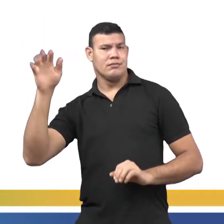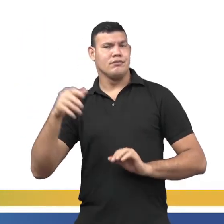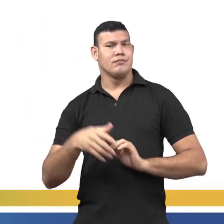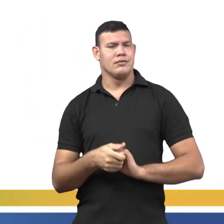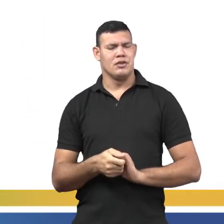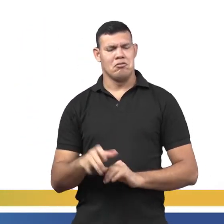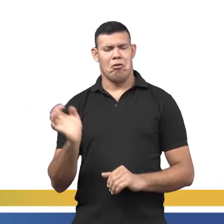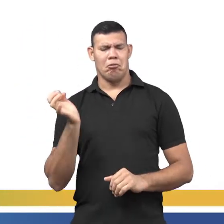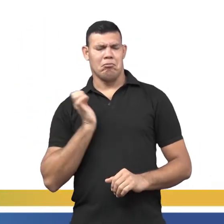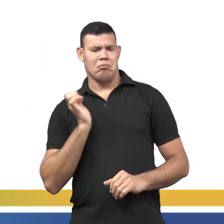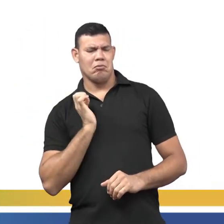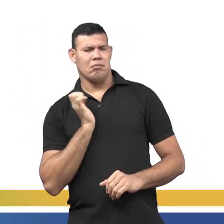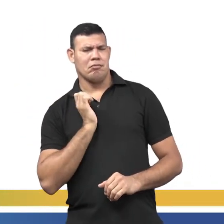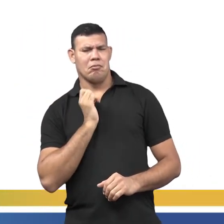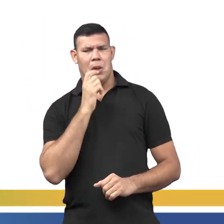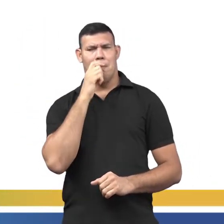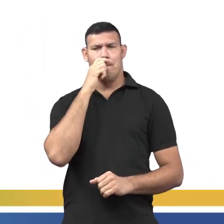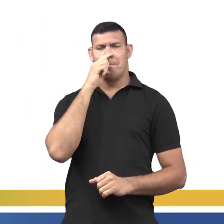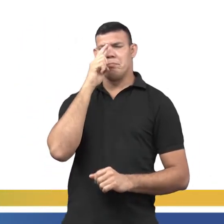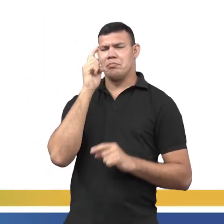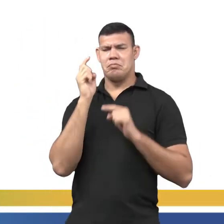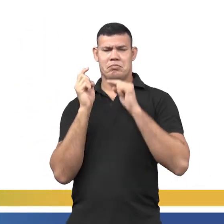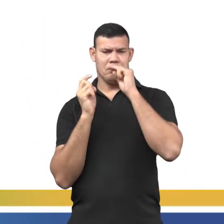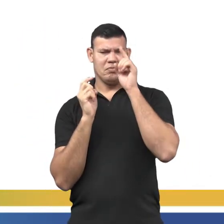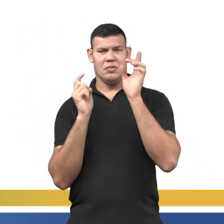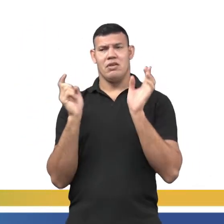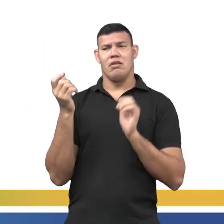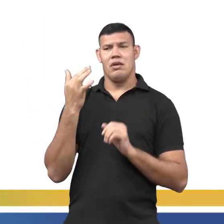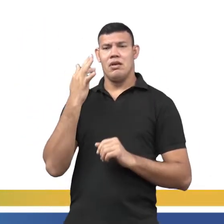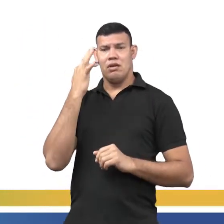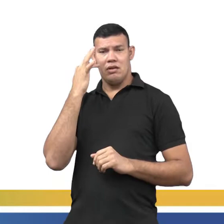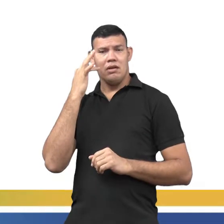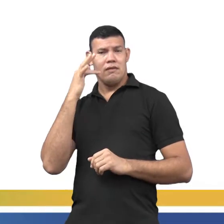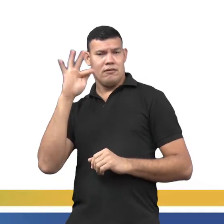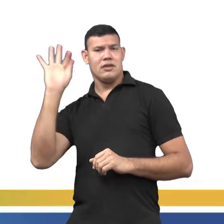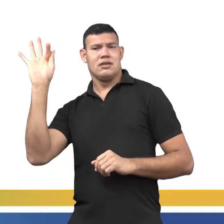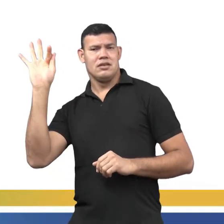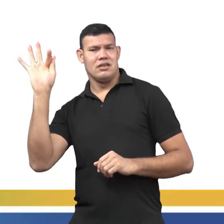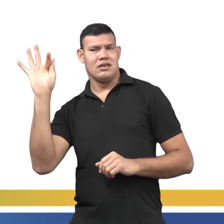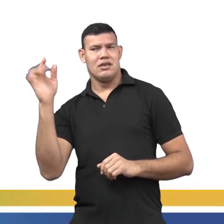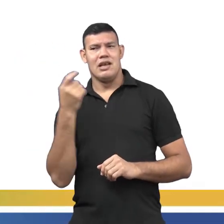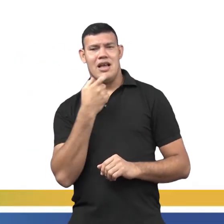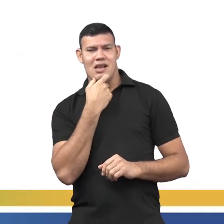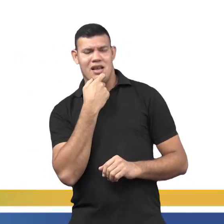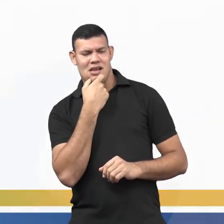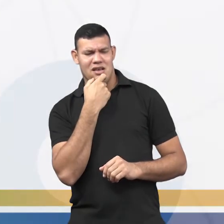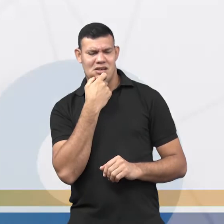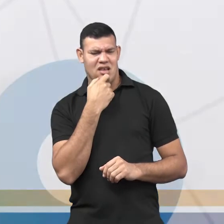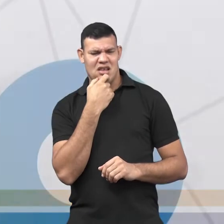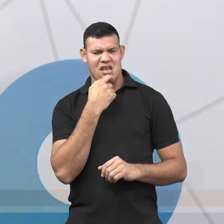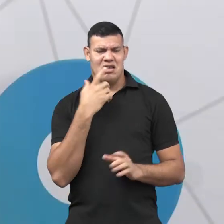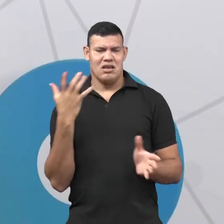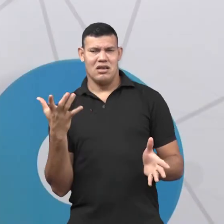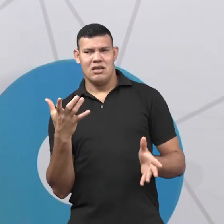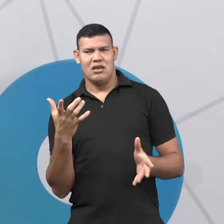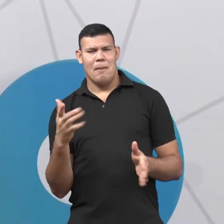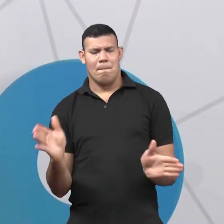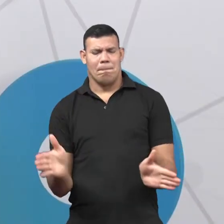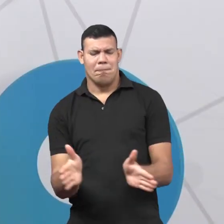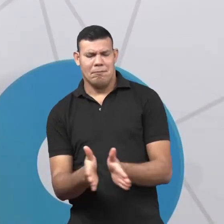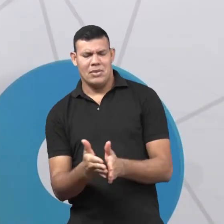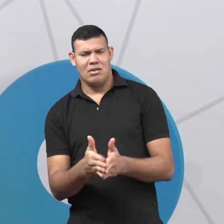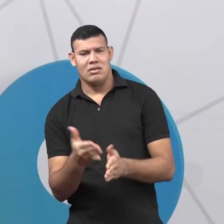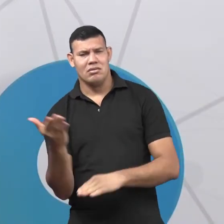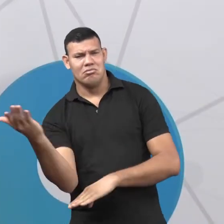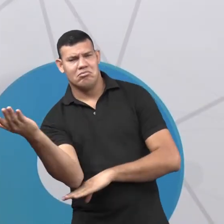falado pelos ricos. E o inglês, que ainda estava em formação, era falado apenas pelos pobres, pela ralé, pela classe mais